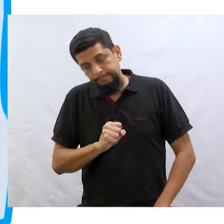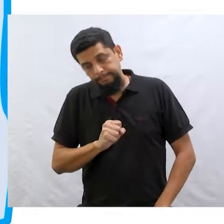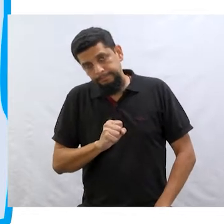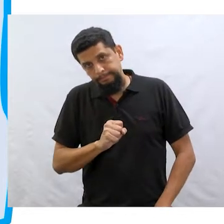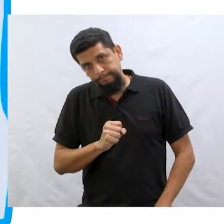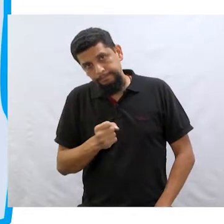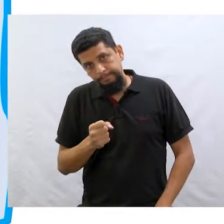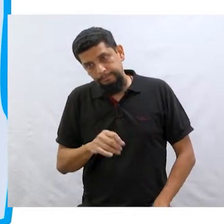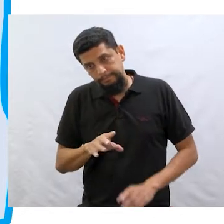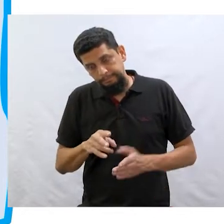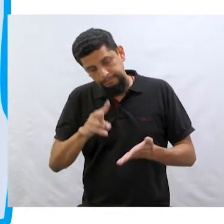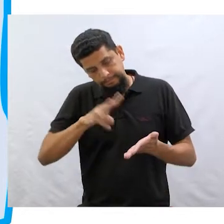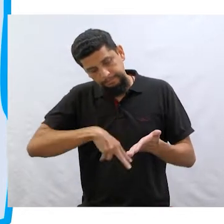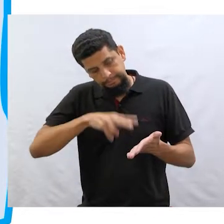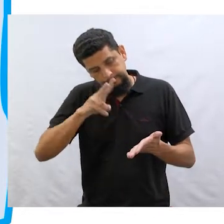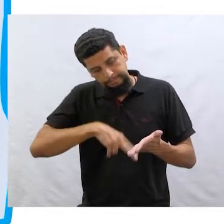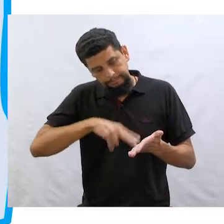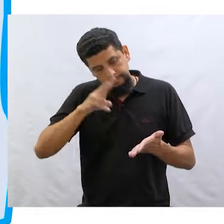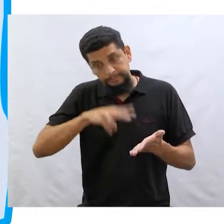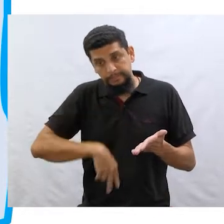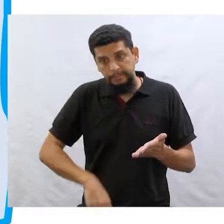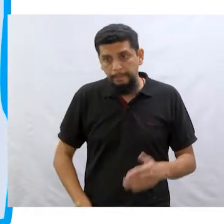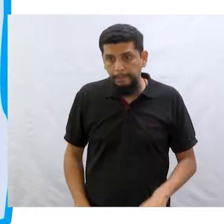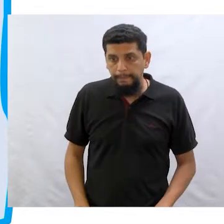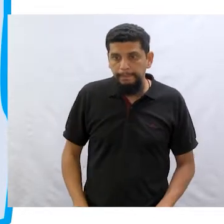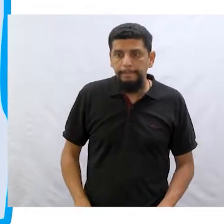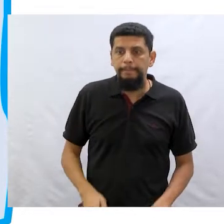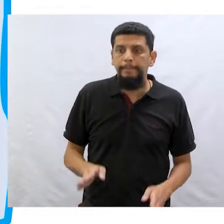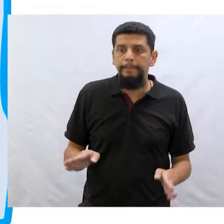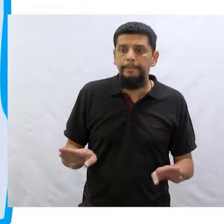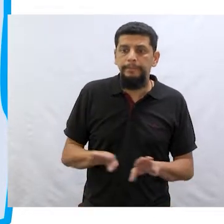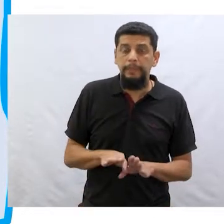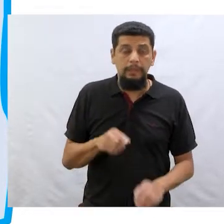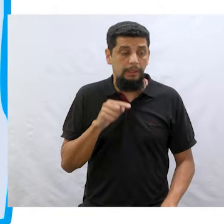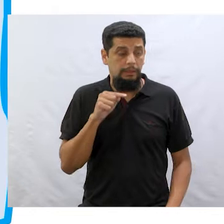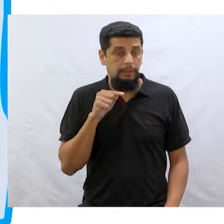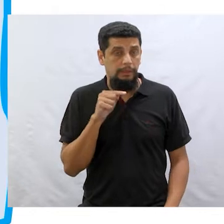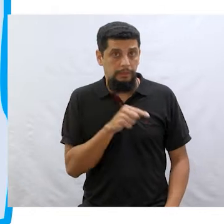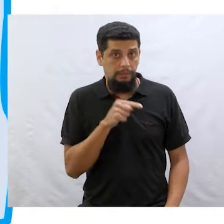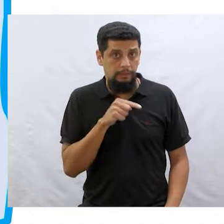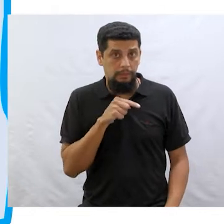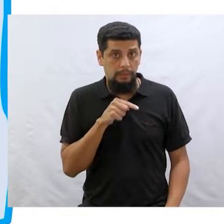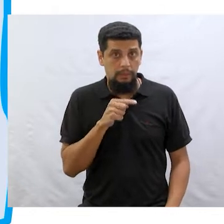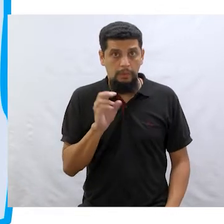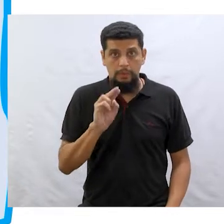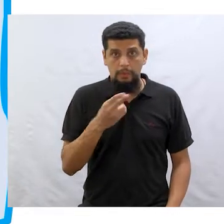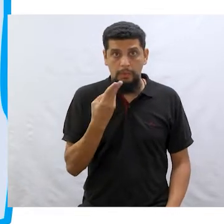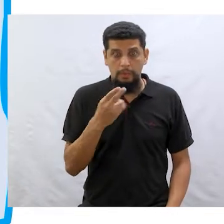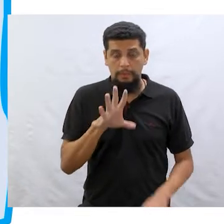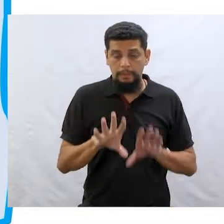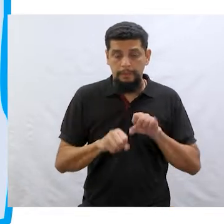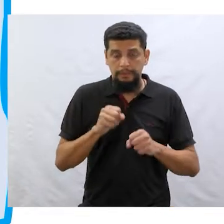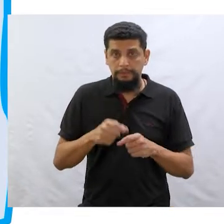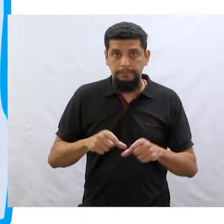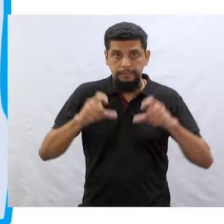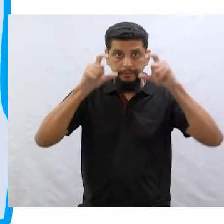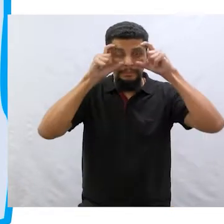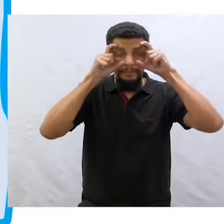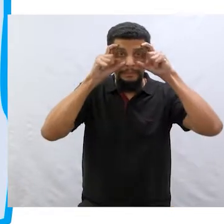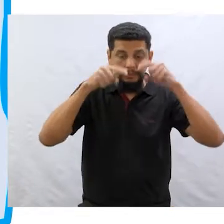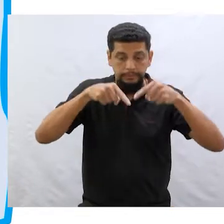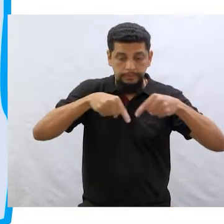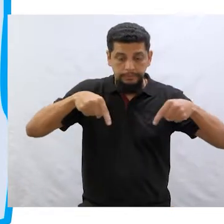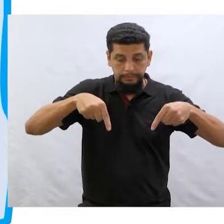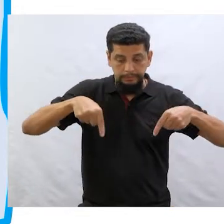pouco para conseguir ler os títulos. Ou isso, ou tinha que buscar meus óculos na sala.